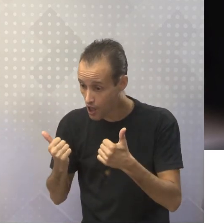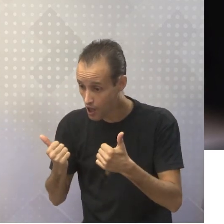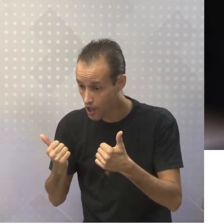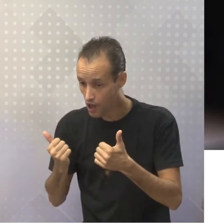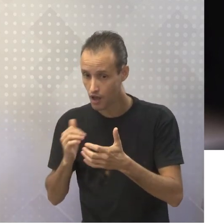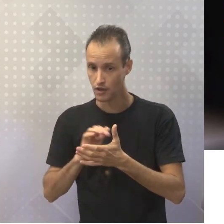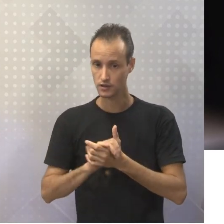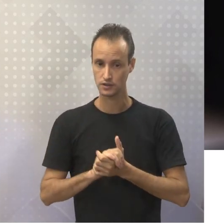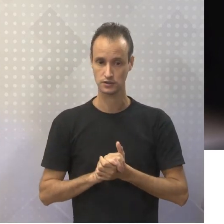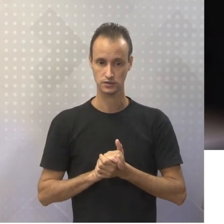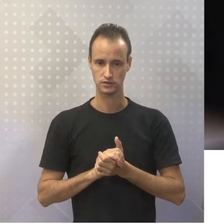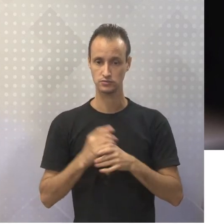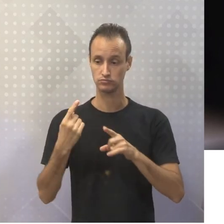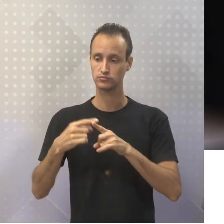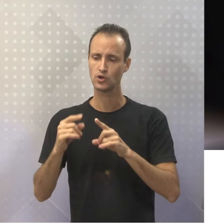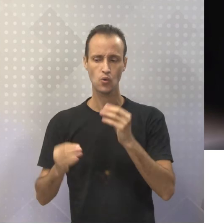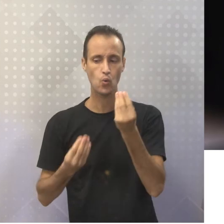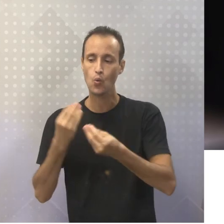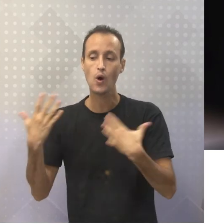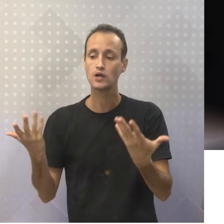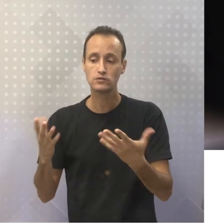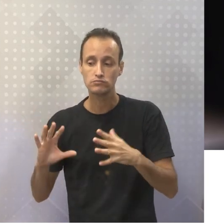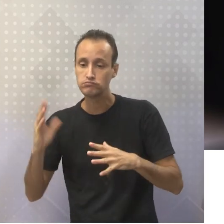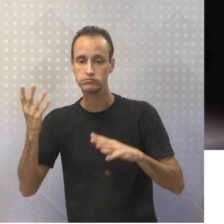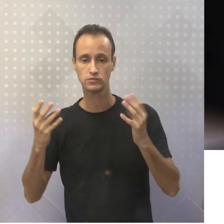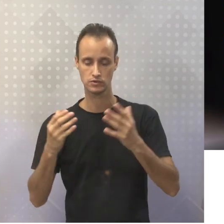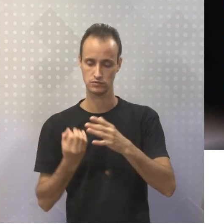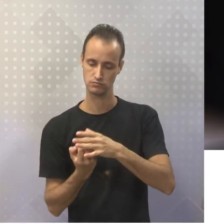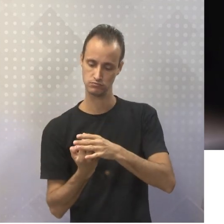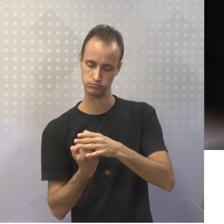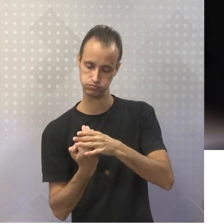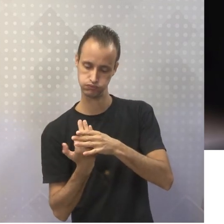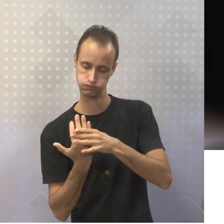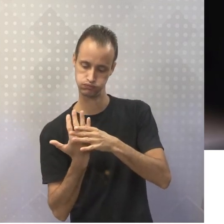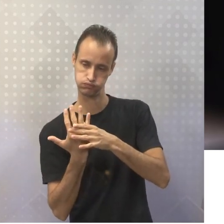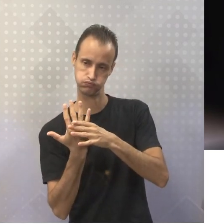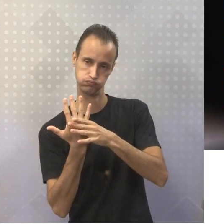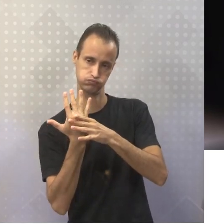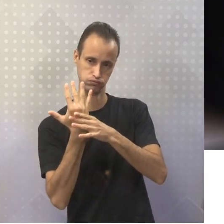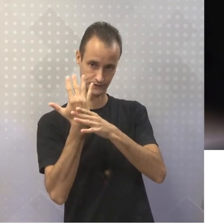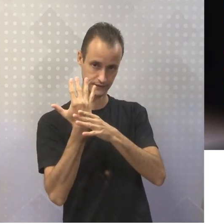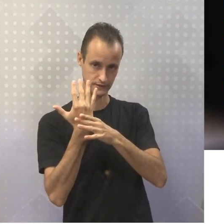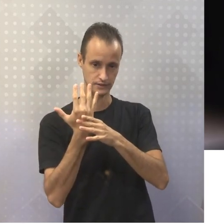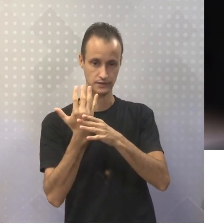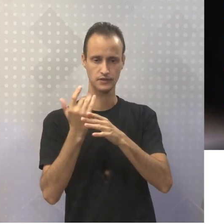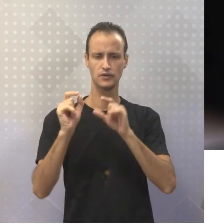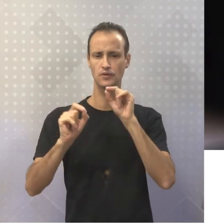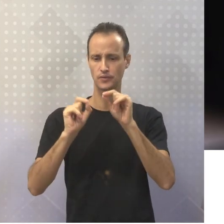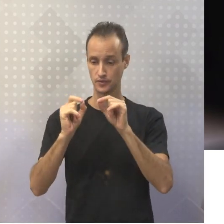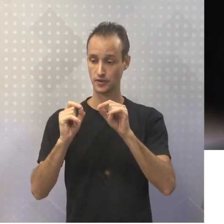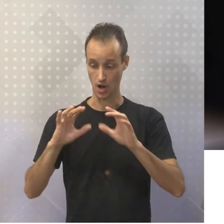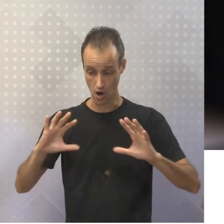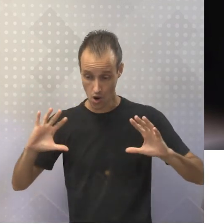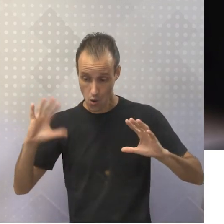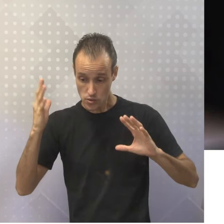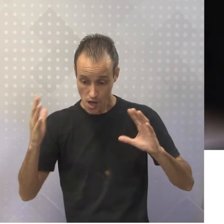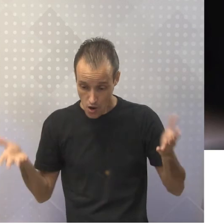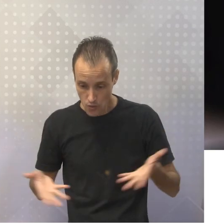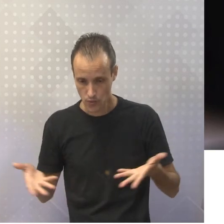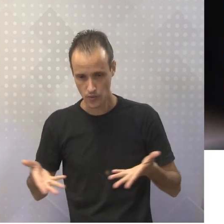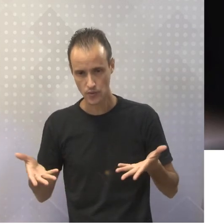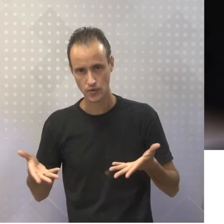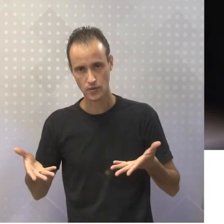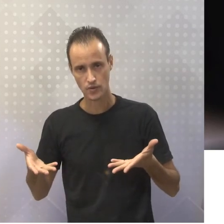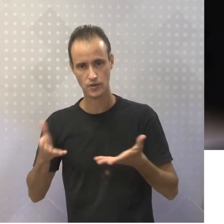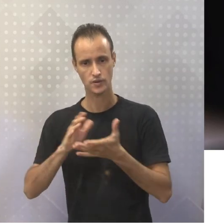está acontecendo? Atualmente, a cebola que brota, ou seja, algo que está acontecendo agora, tá?